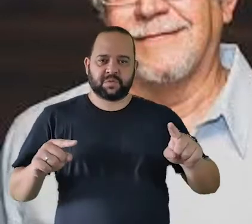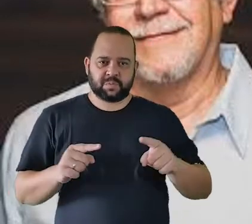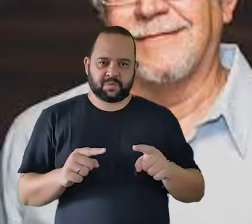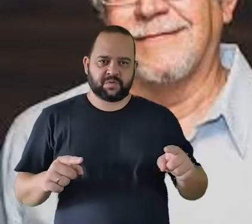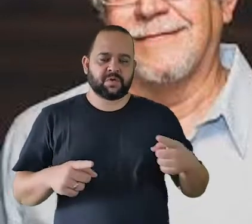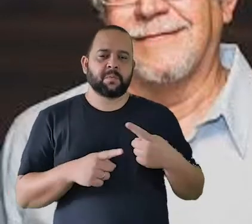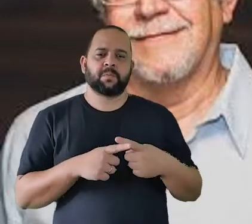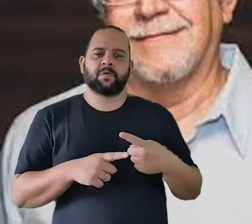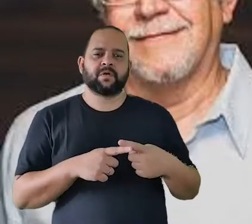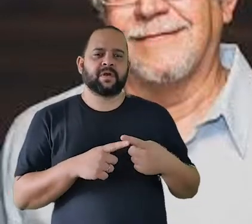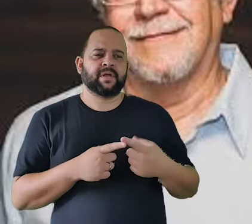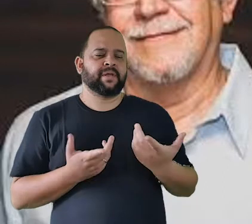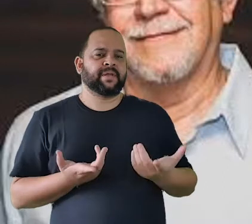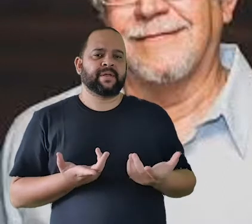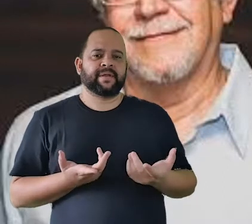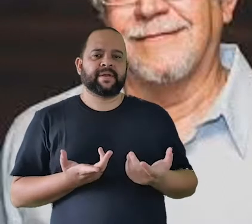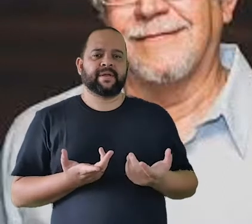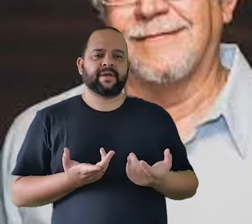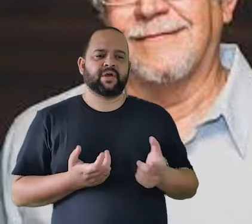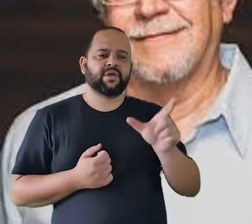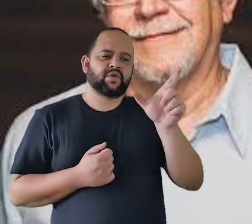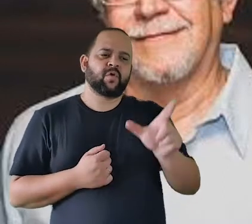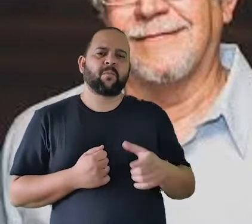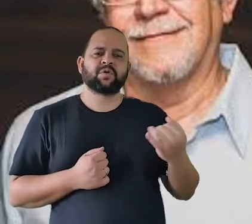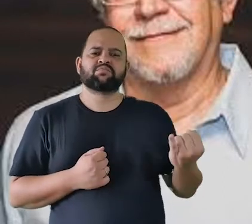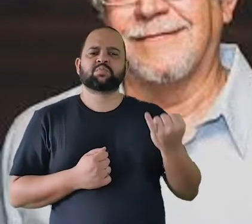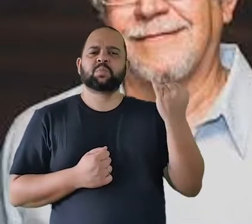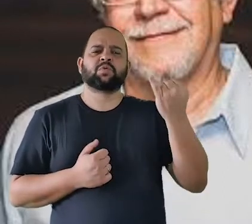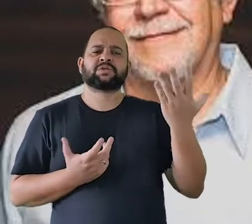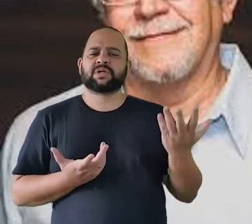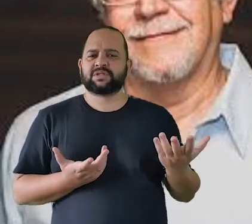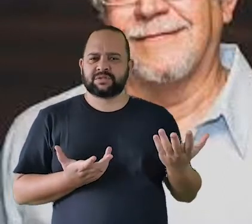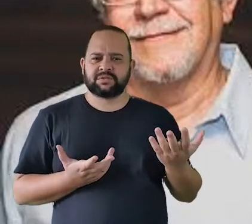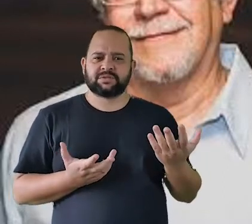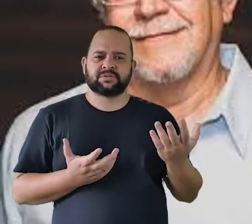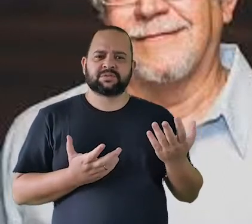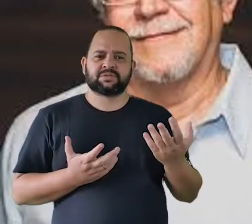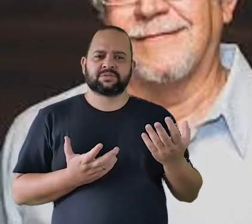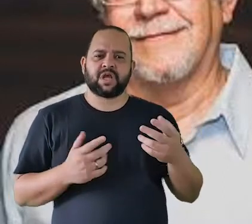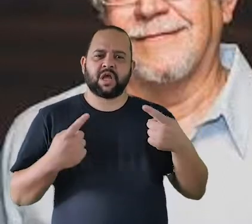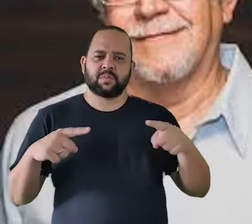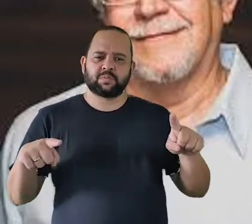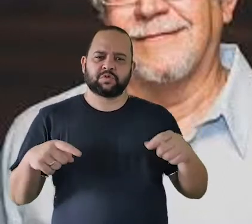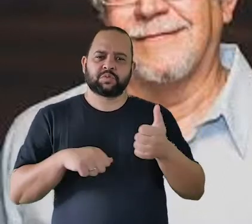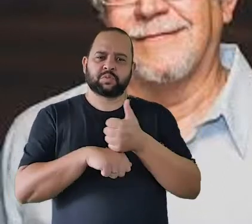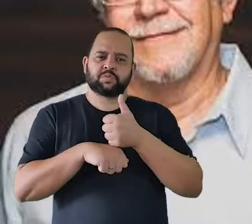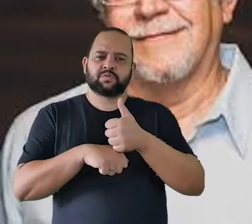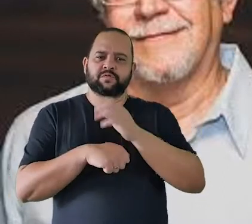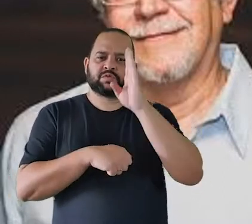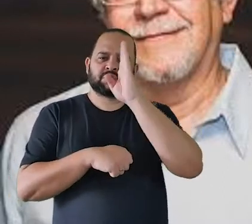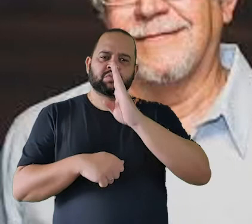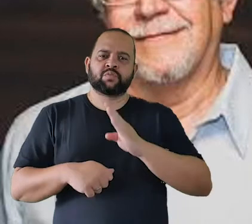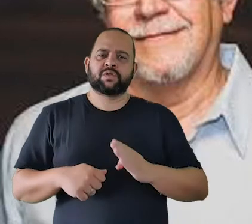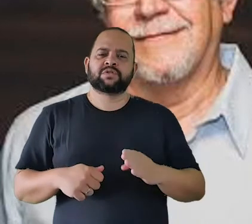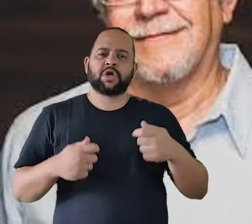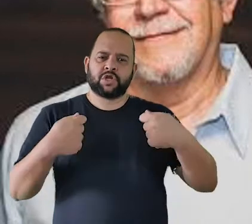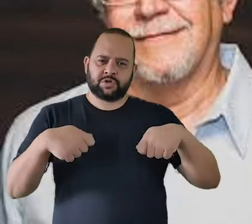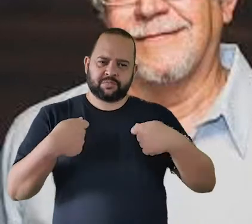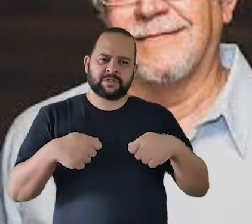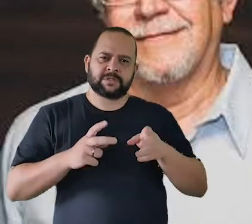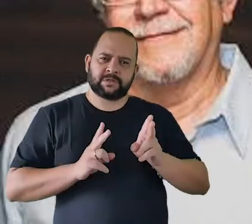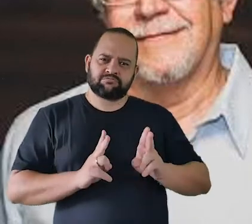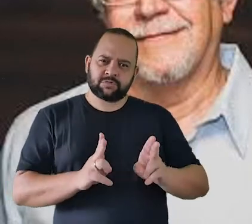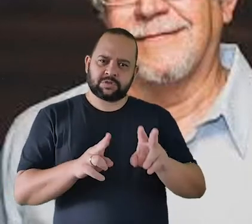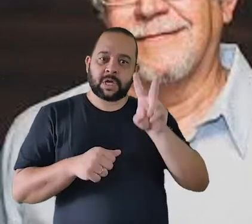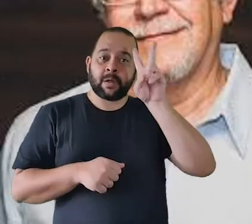Por que que Nepomuceno é uma pessoa tão importante? Talvez um dos mais importantes músicos do Brasil e que a gente precisa cada vez